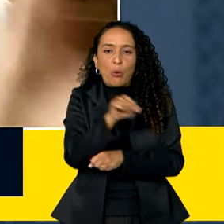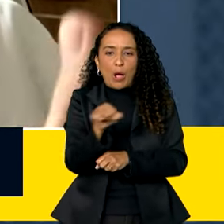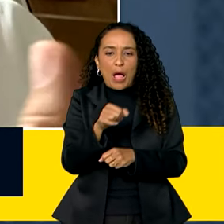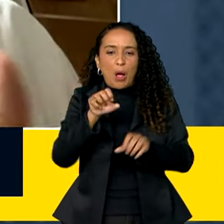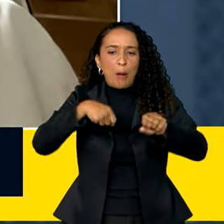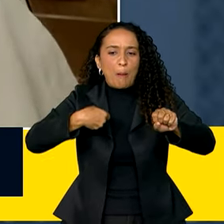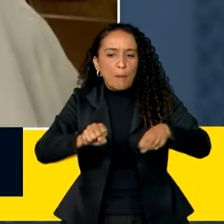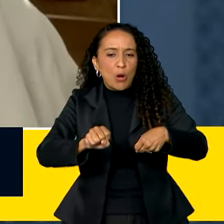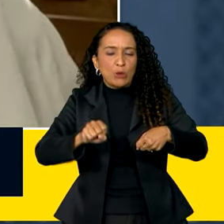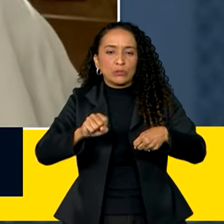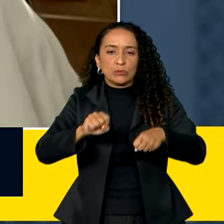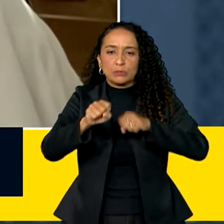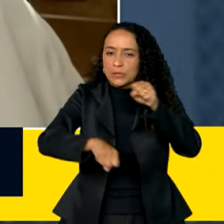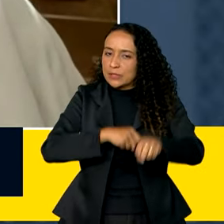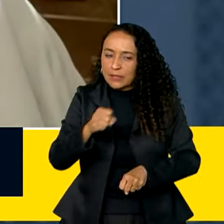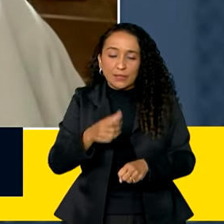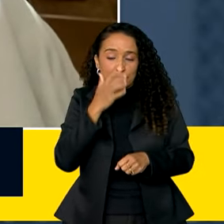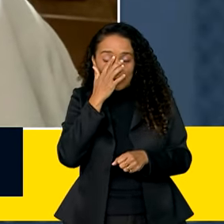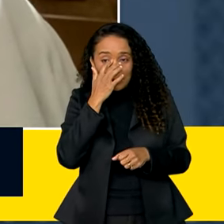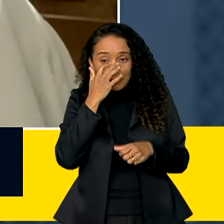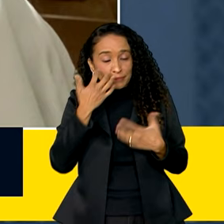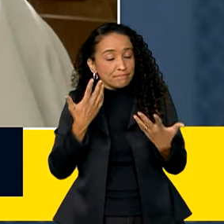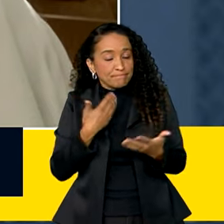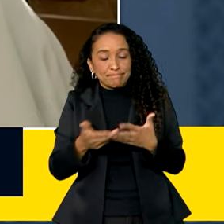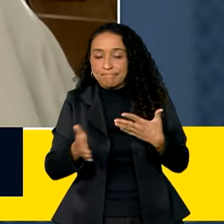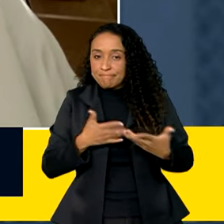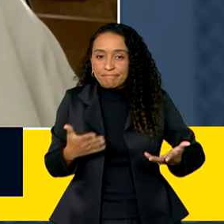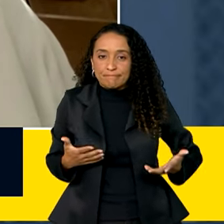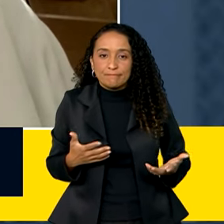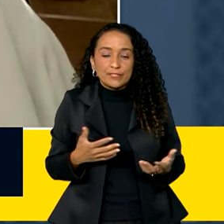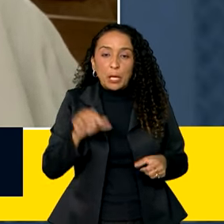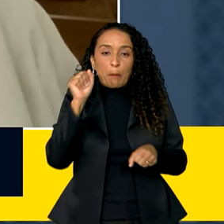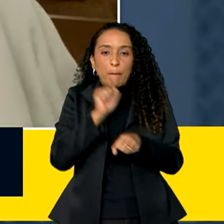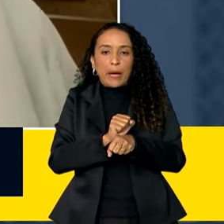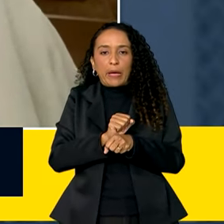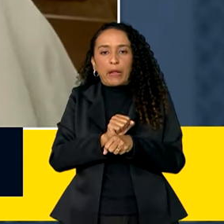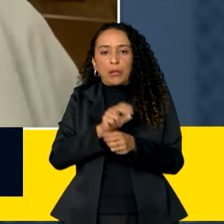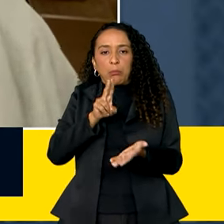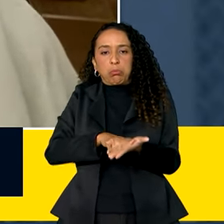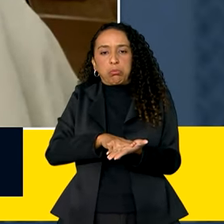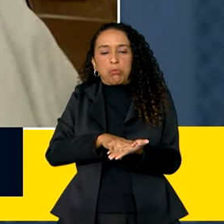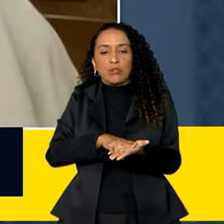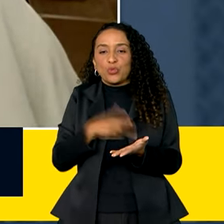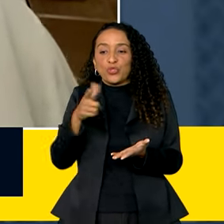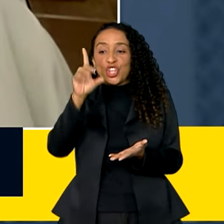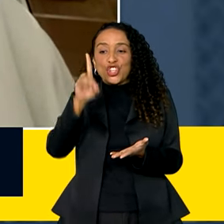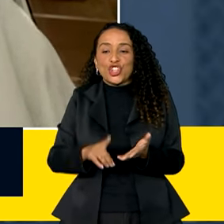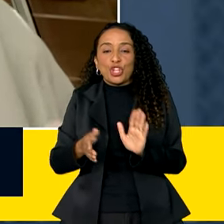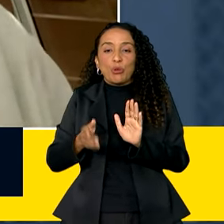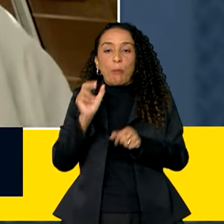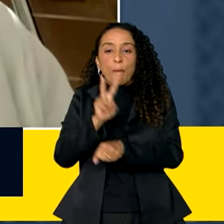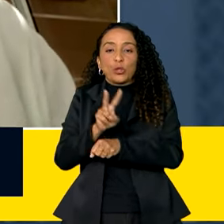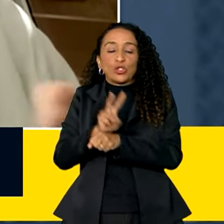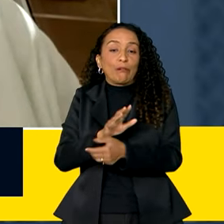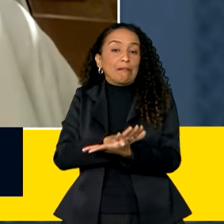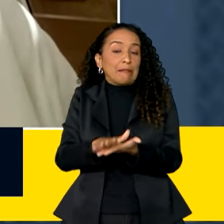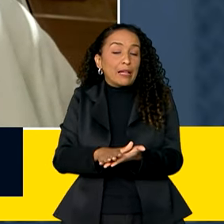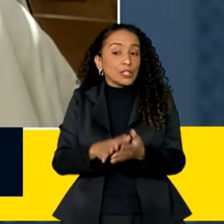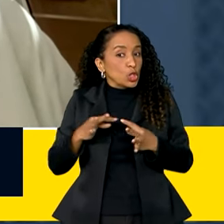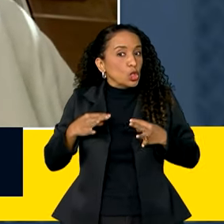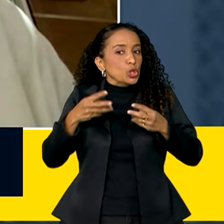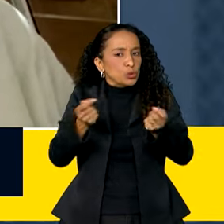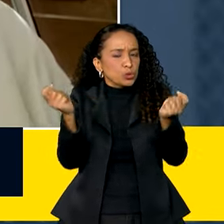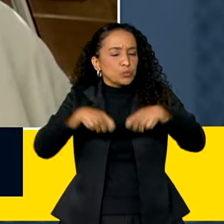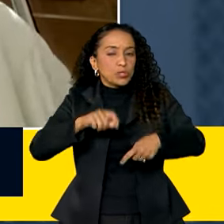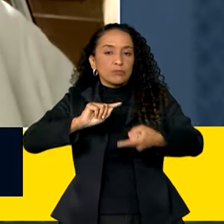perde a moto, que perde a bicicleta, ou que estão imobilizados numa cama, que não tem nenhum direito, nenhuma proteção. Então, tudo isso